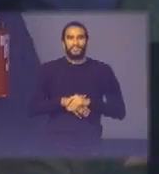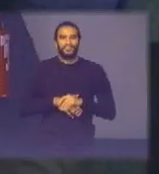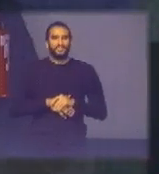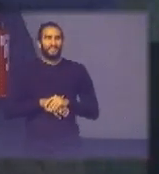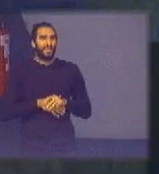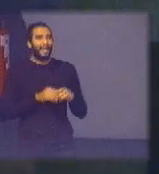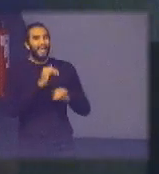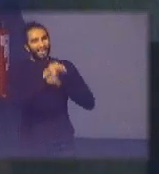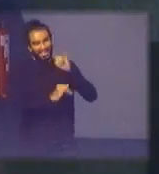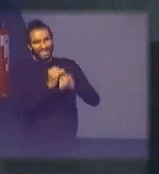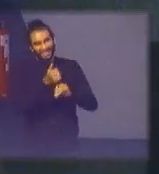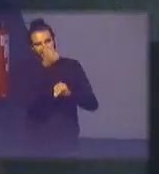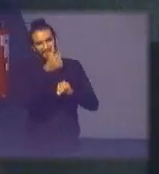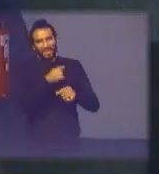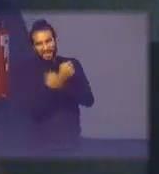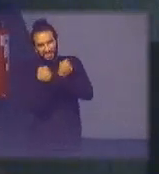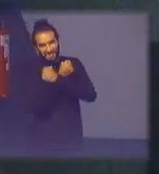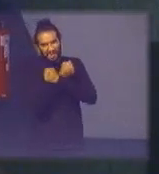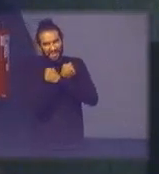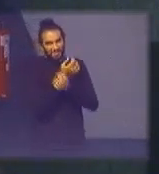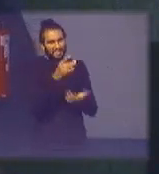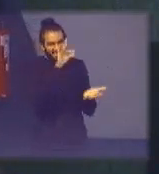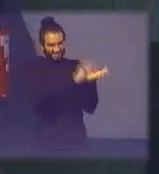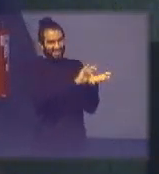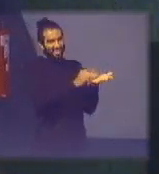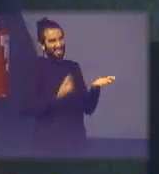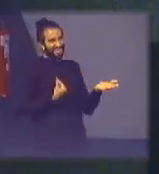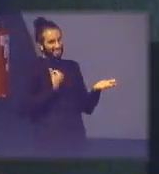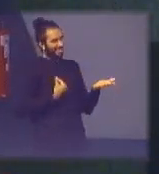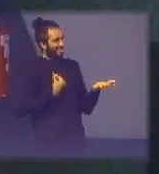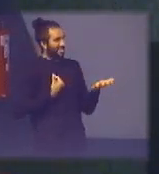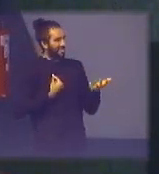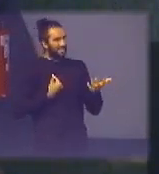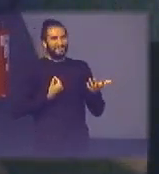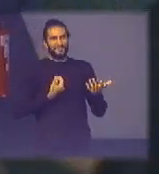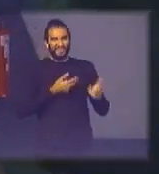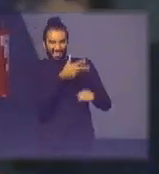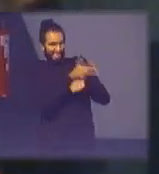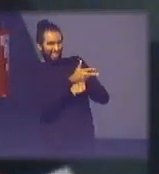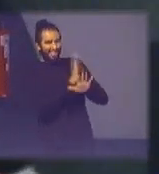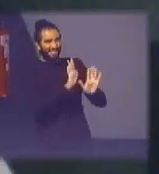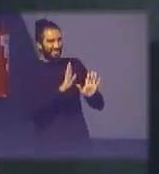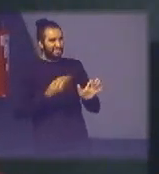eu vou te dar um abraço ao vivo aqui não vai ser gravado não vai ser ao vivo